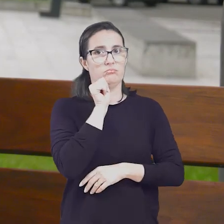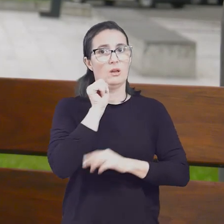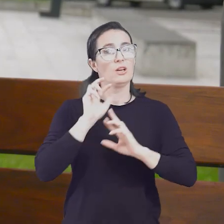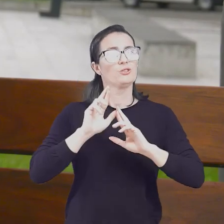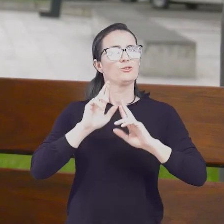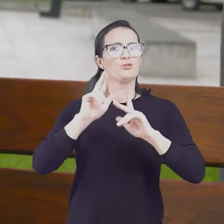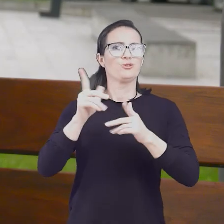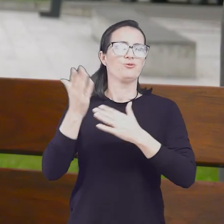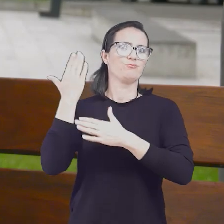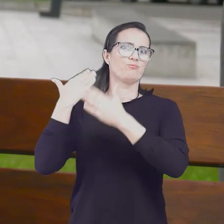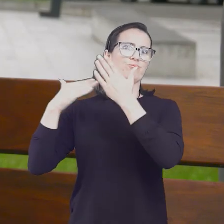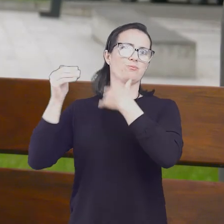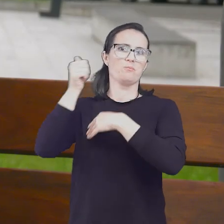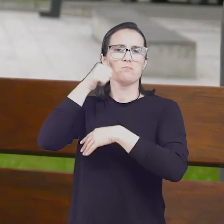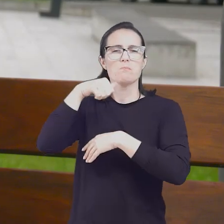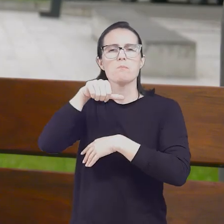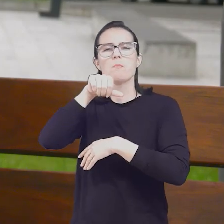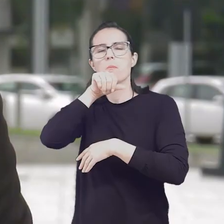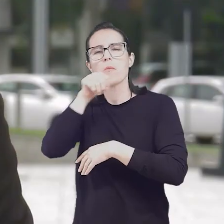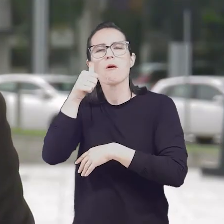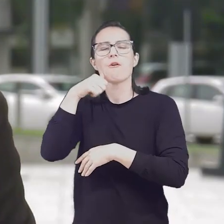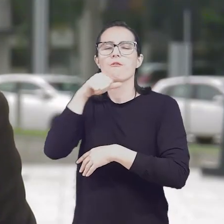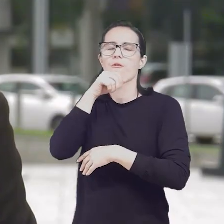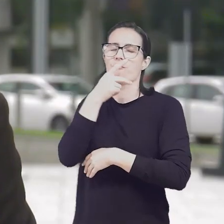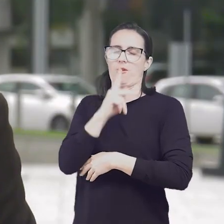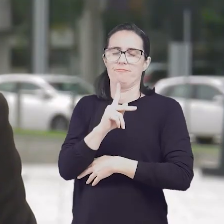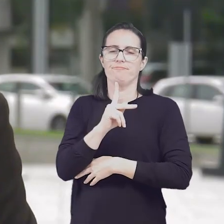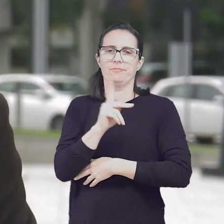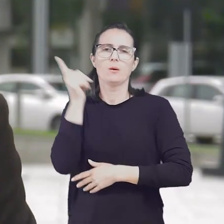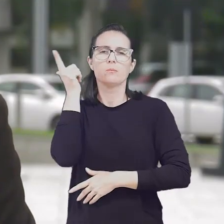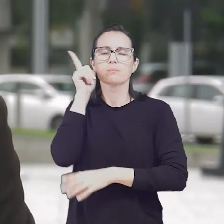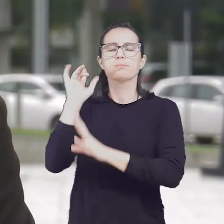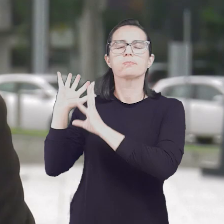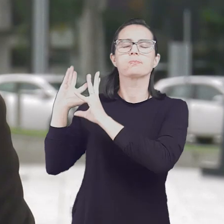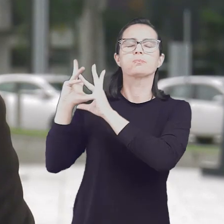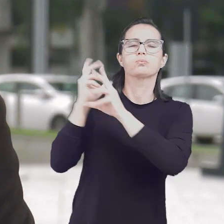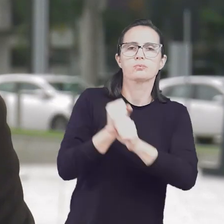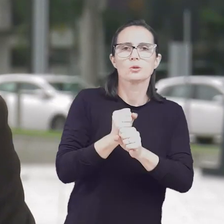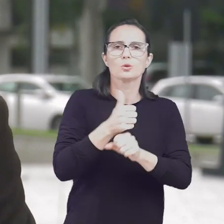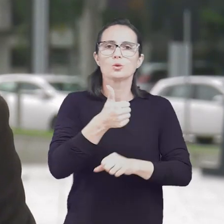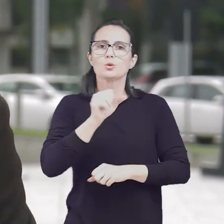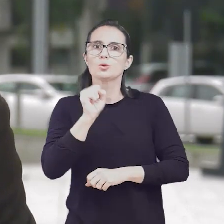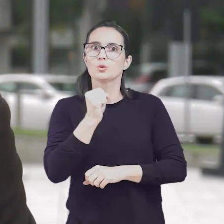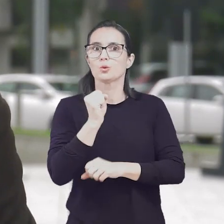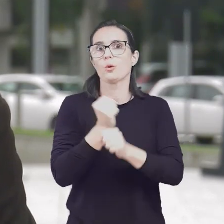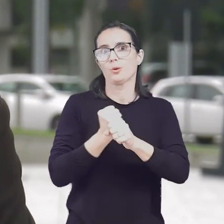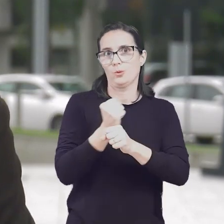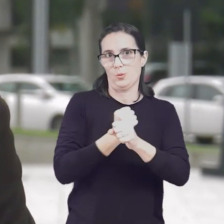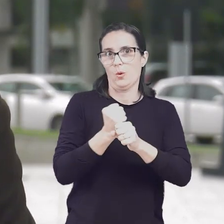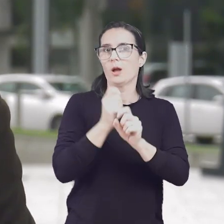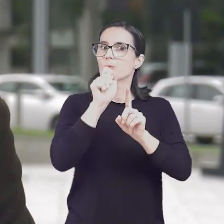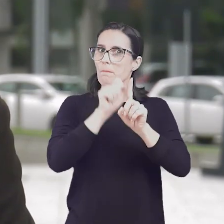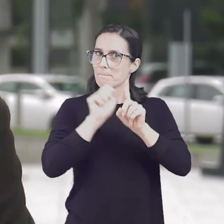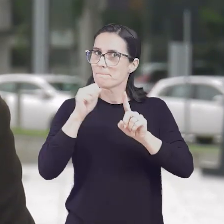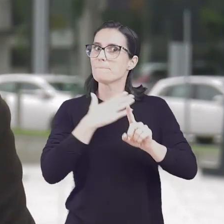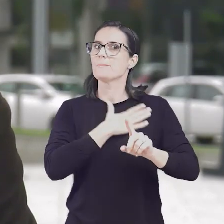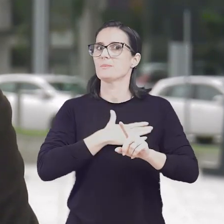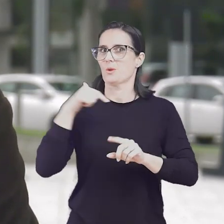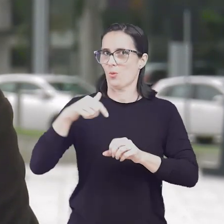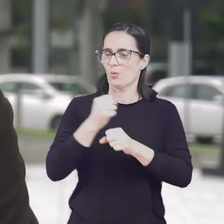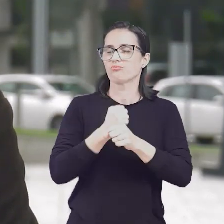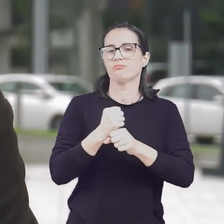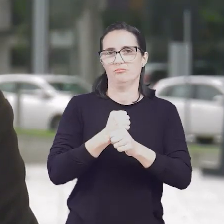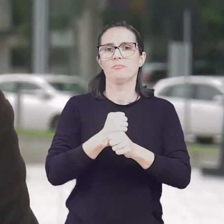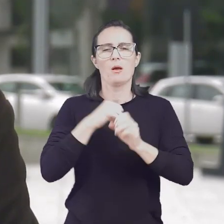do país encontrado por suas mães e avós. Essa conquista celebrou seus 18 anos de existência em agosto deste ano,